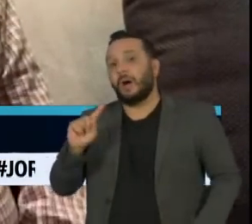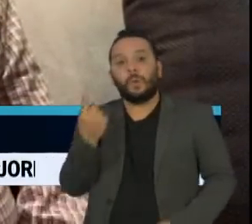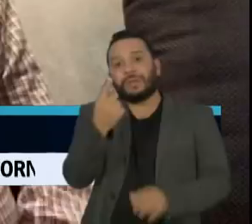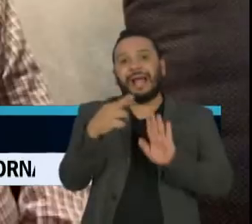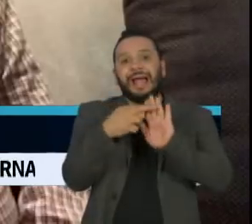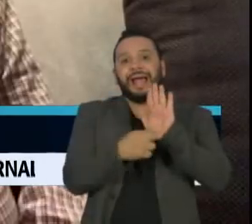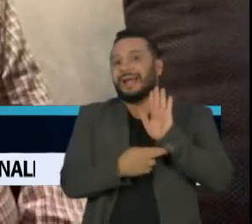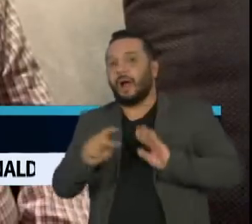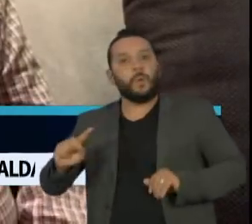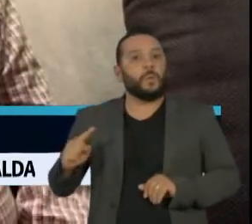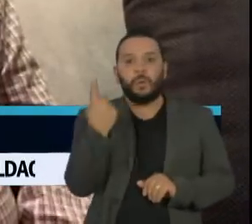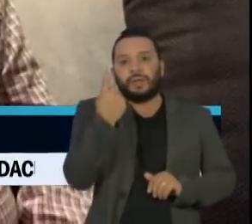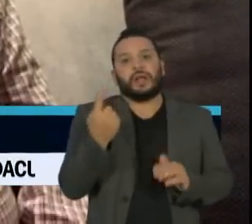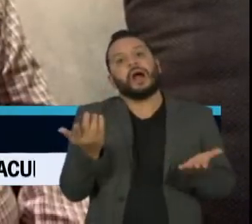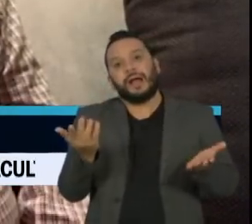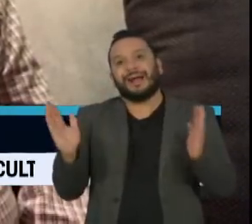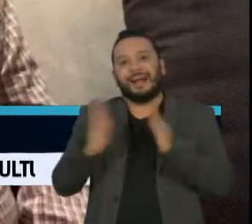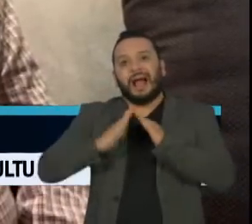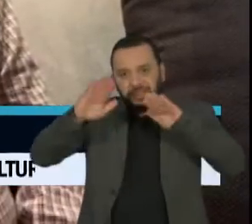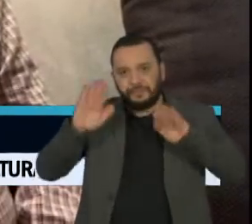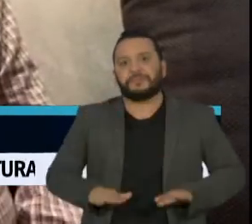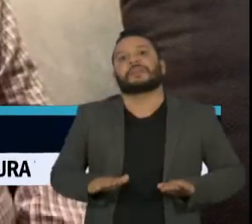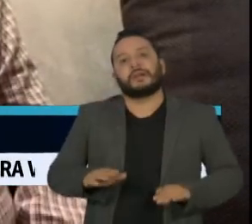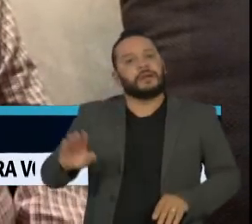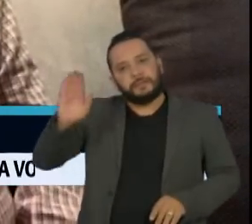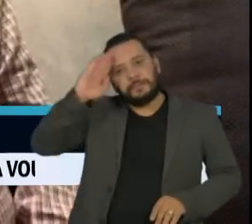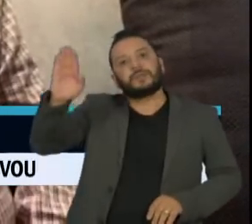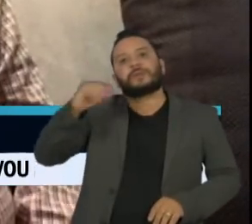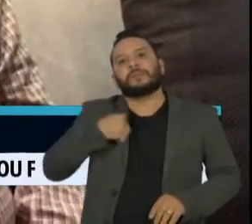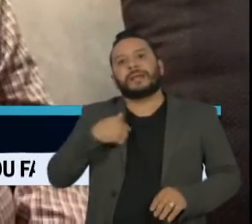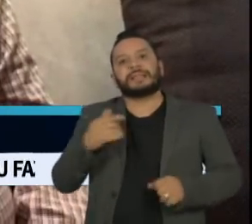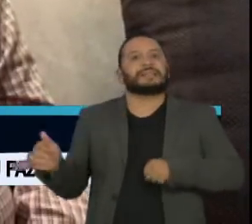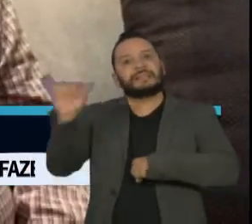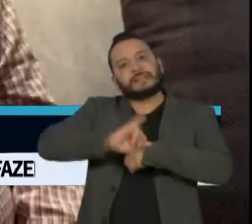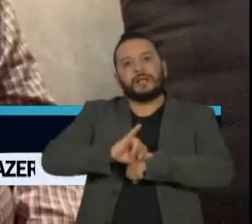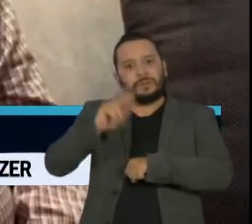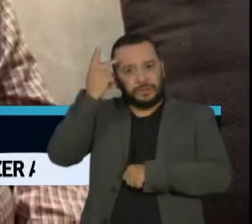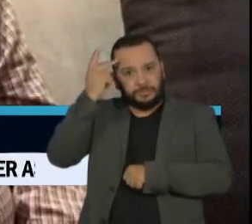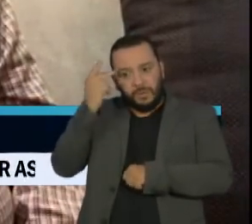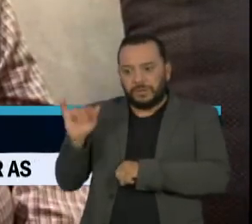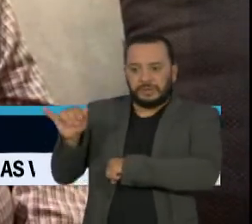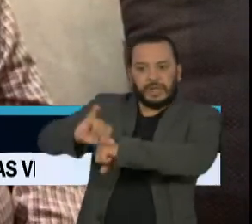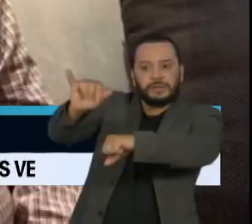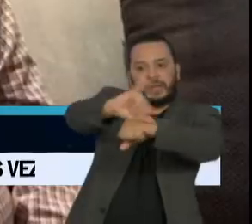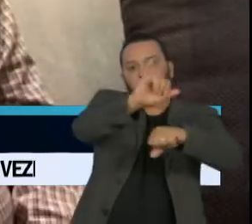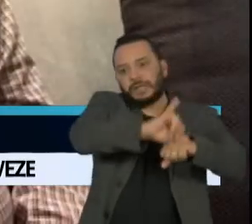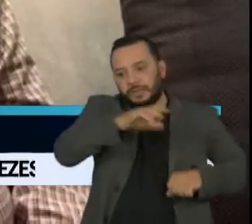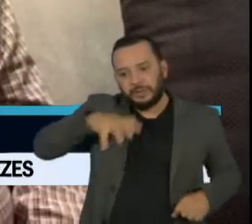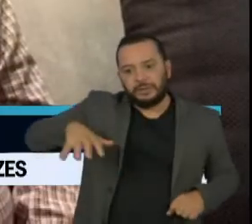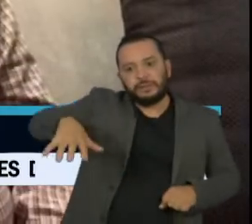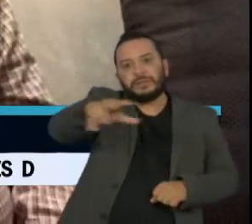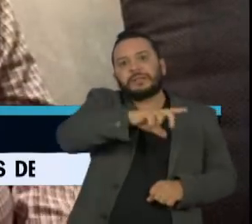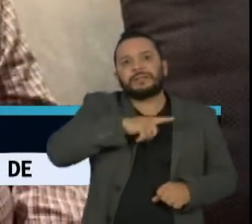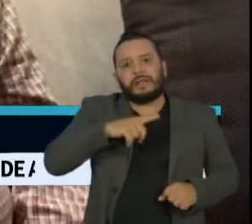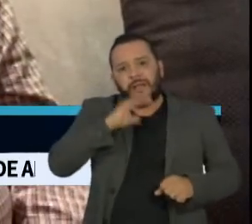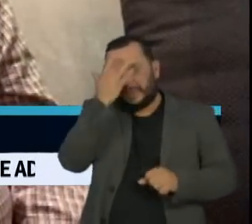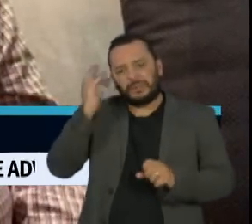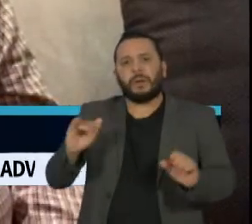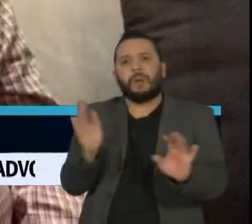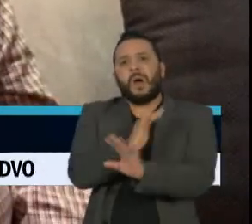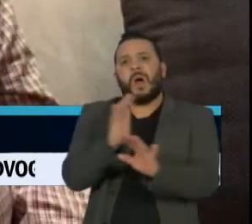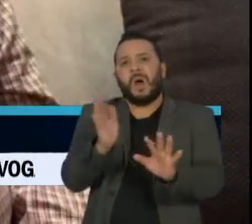isolamento social, principalmente em grandes metrópoles, em grandes regiões onde há uma grande incidência de